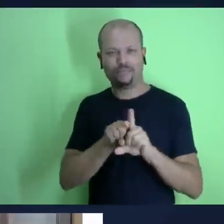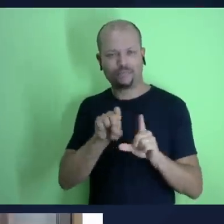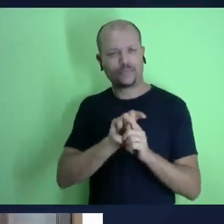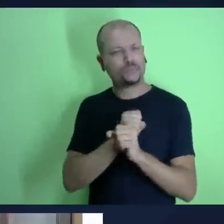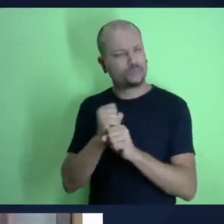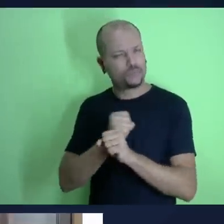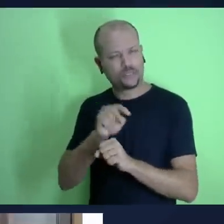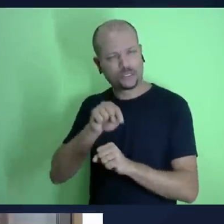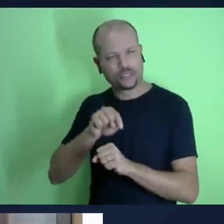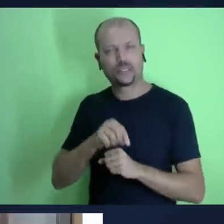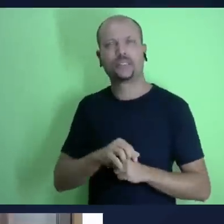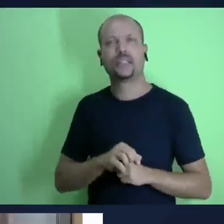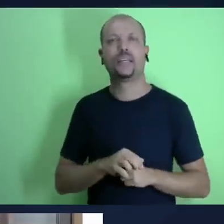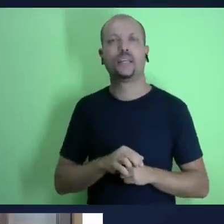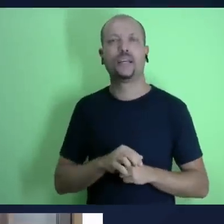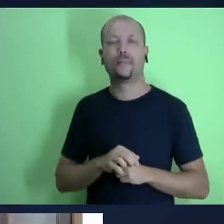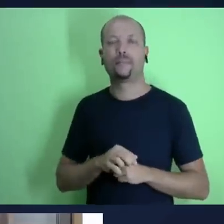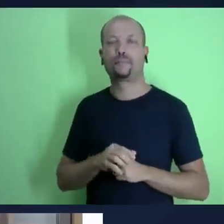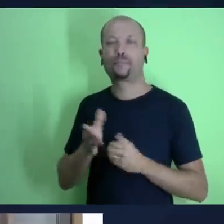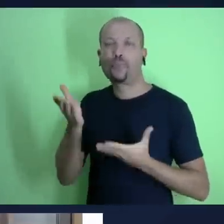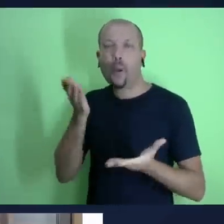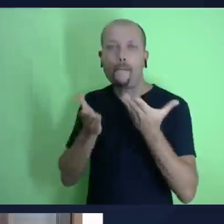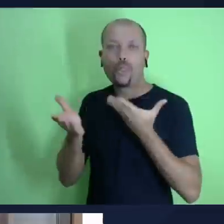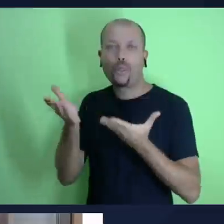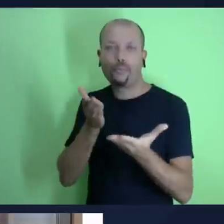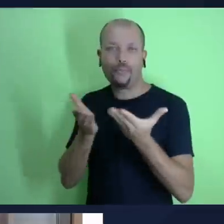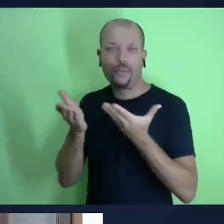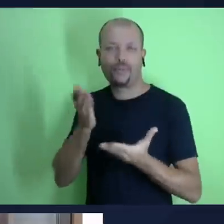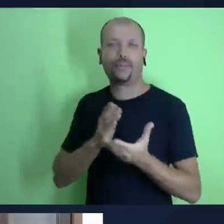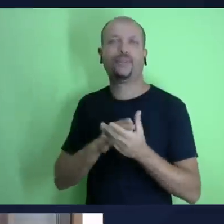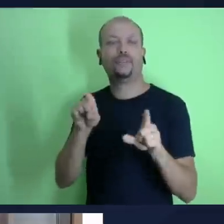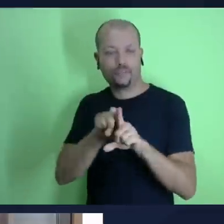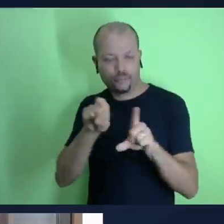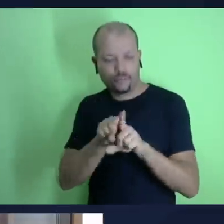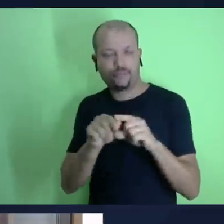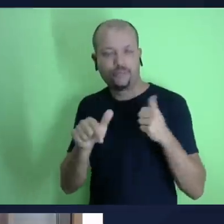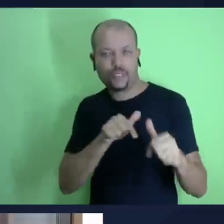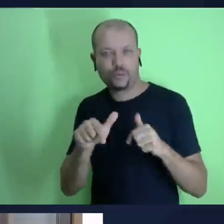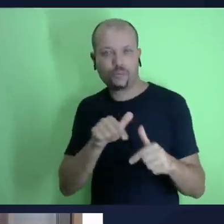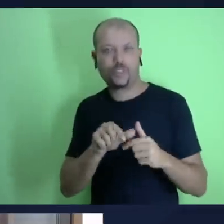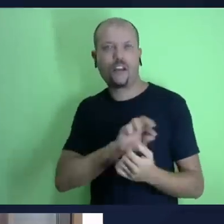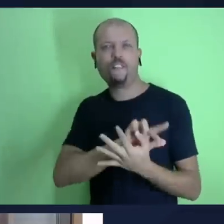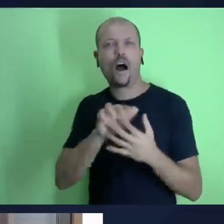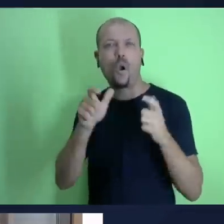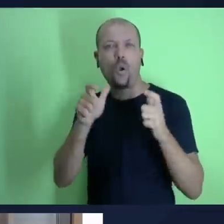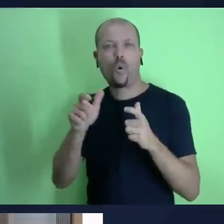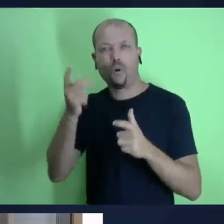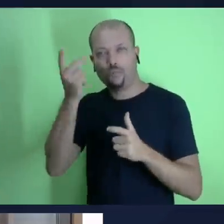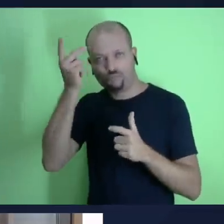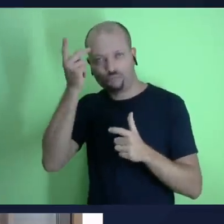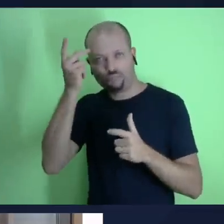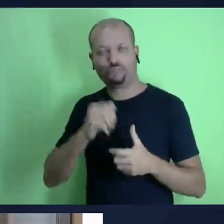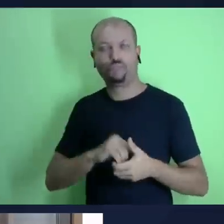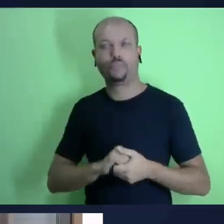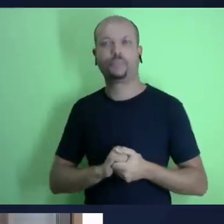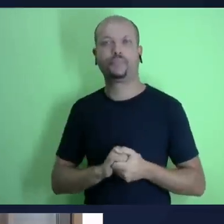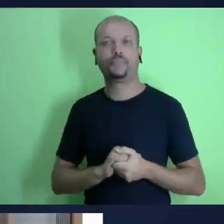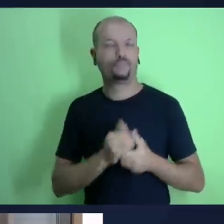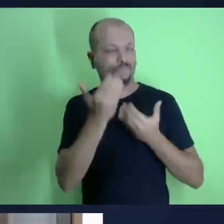por ter trazido esse conhecimento começamos muito bem você que nos acompanha eu tenho certeza que teve o seu estudo